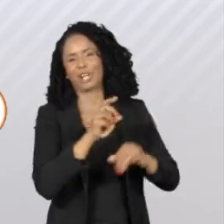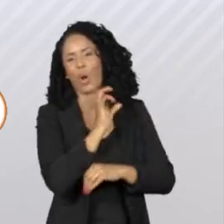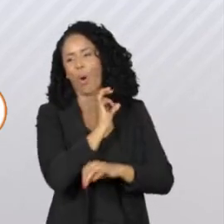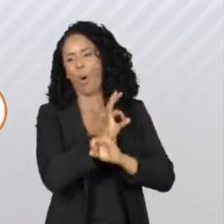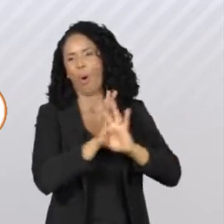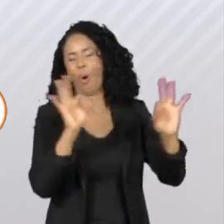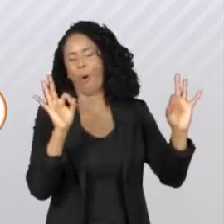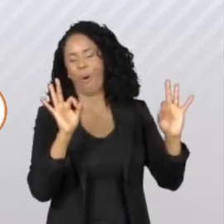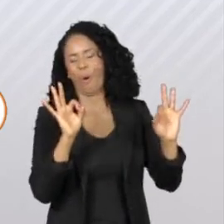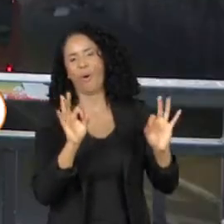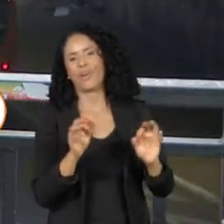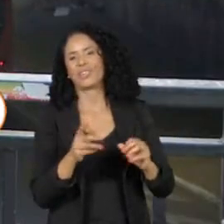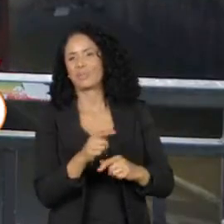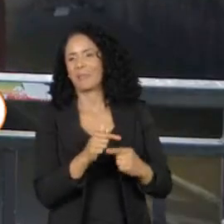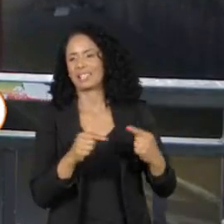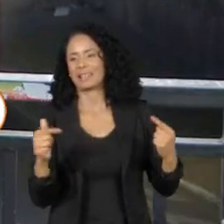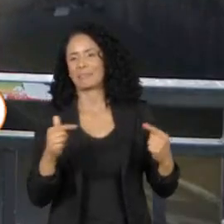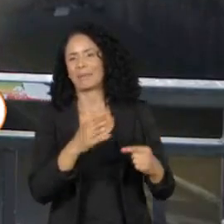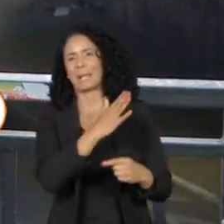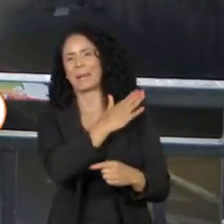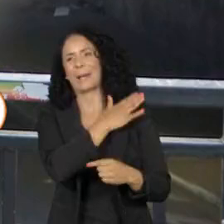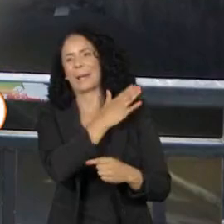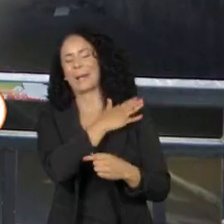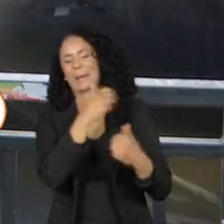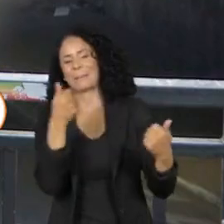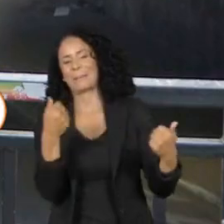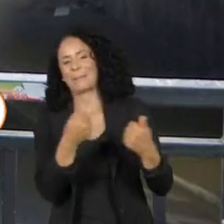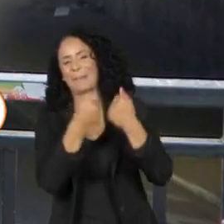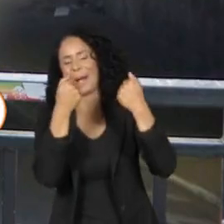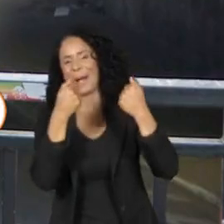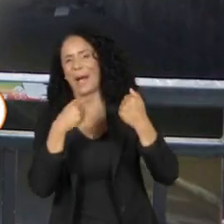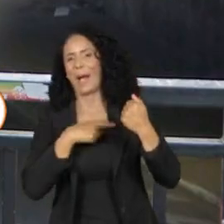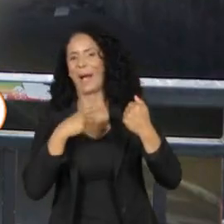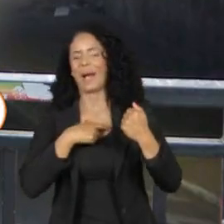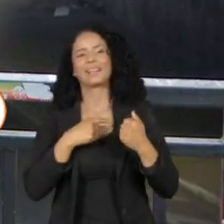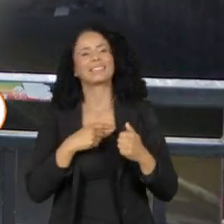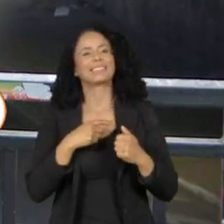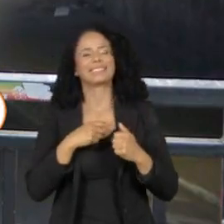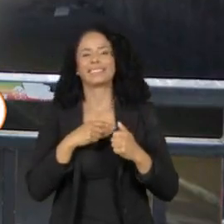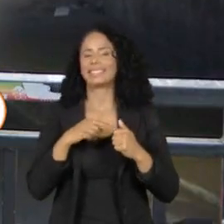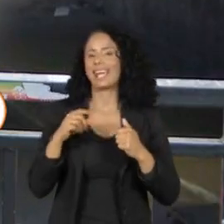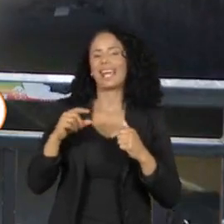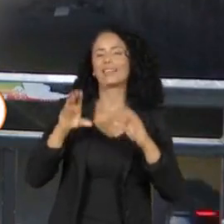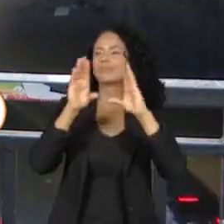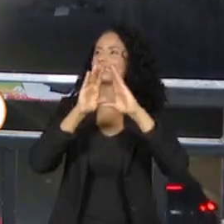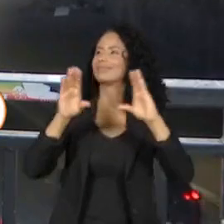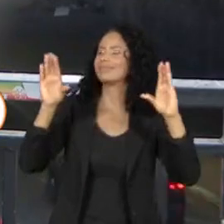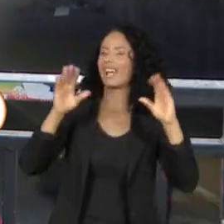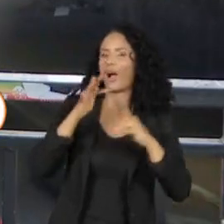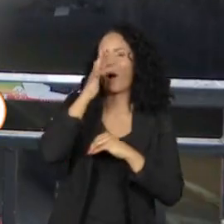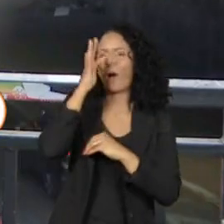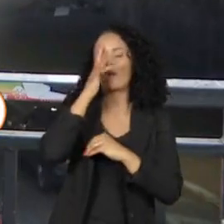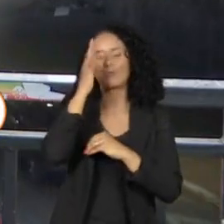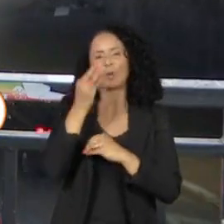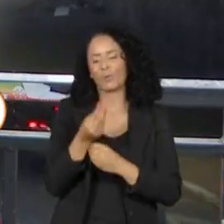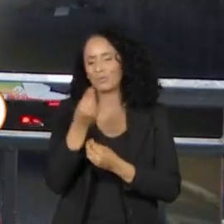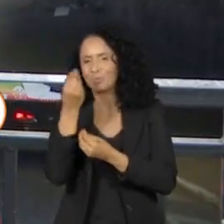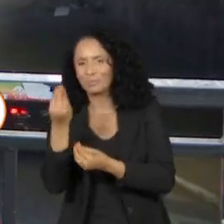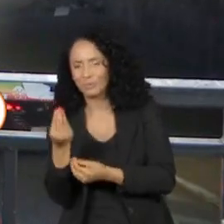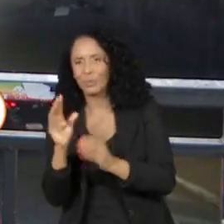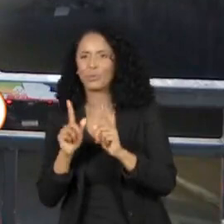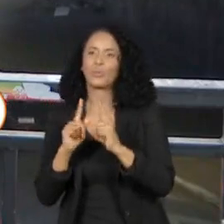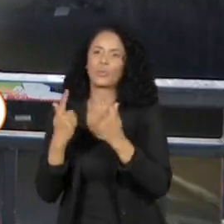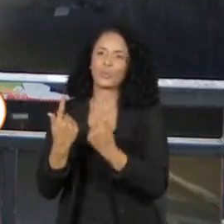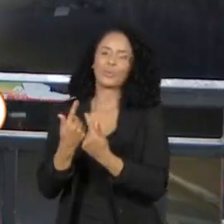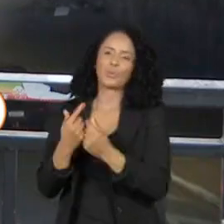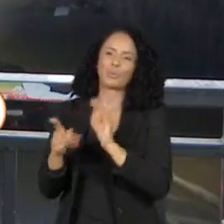semana e é claro, com direito a fundo de céu, emoji de coração e até rosa, essa com certeza vai para o grupo da minha família, viu?